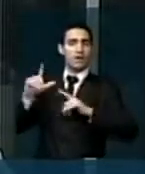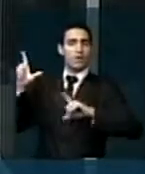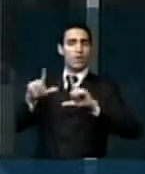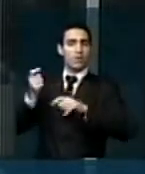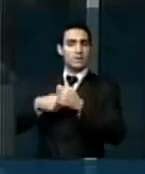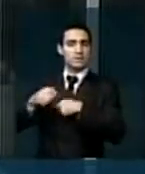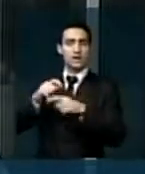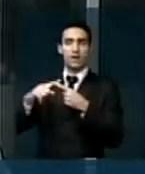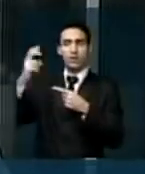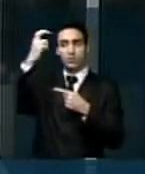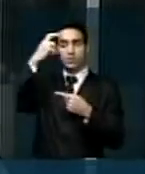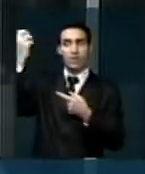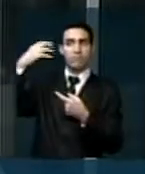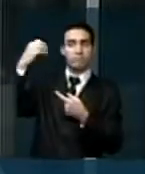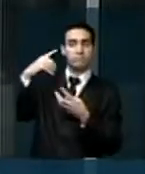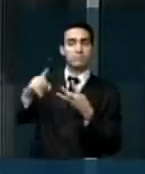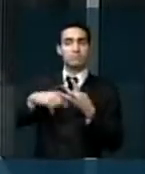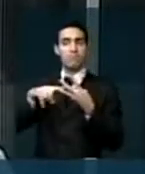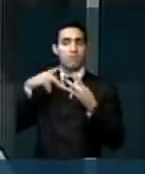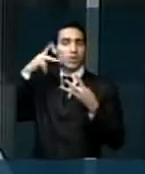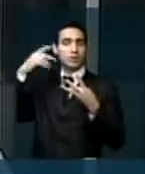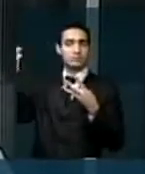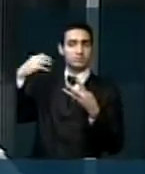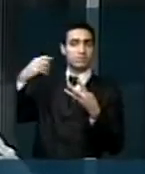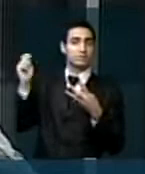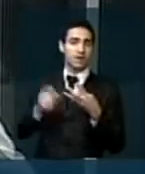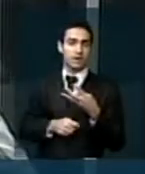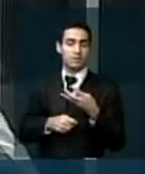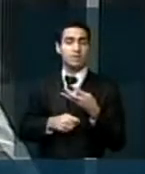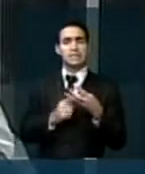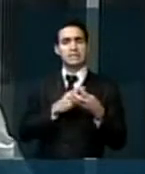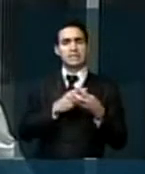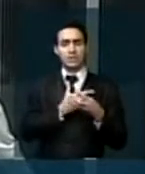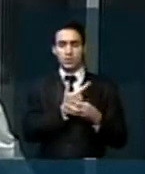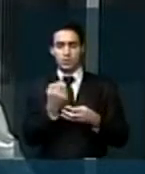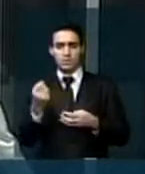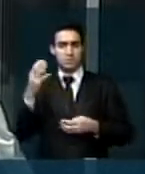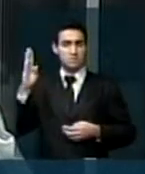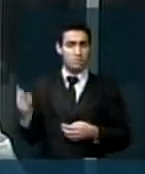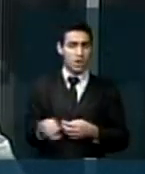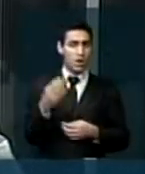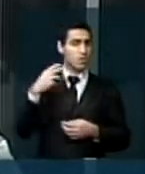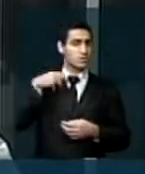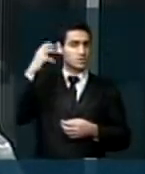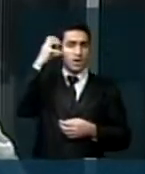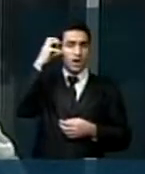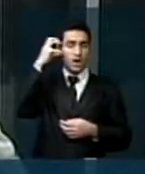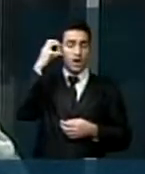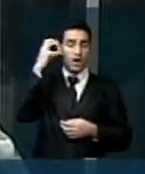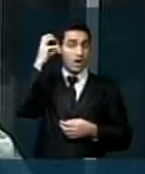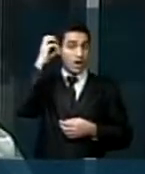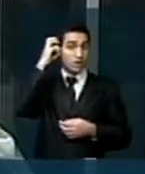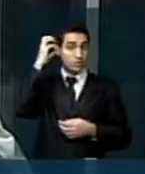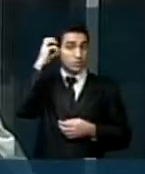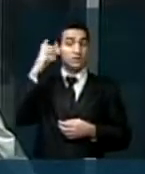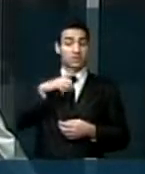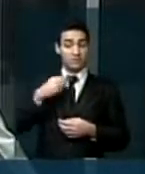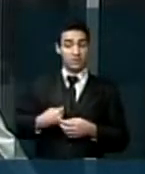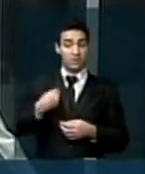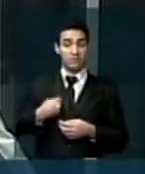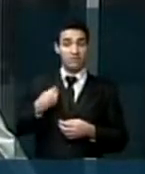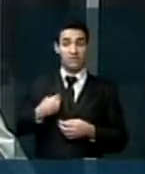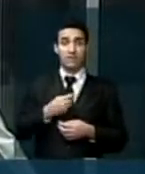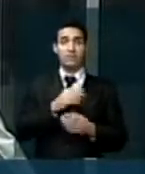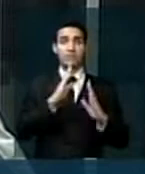culturais e políticas. Com cerca de 200 milhões de receptores, o rádio está presente em quase 90%